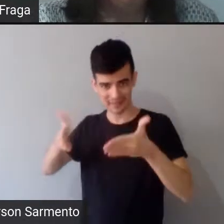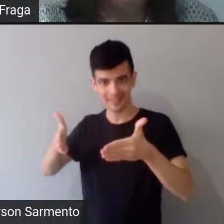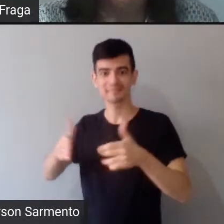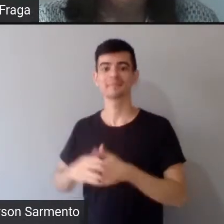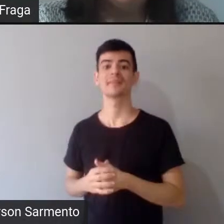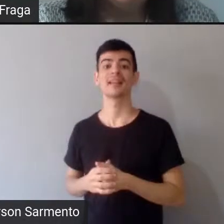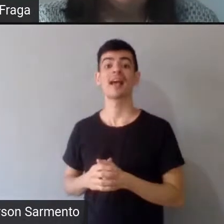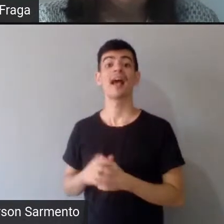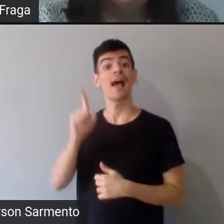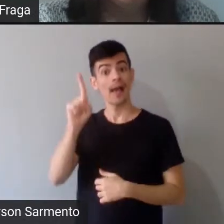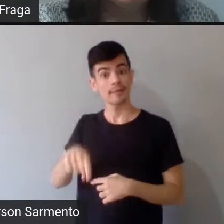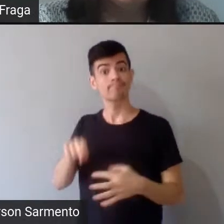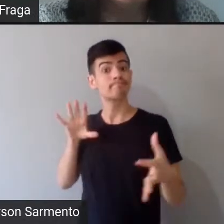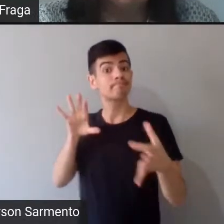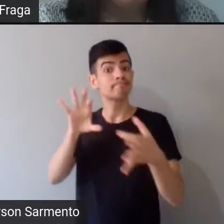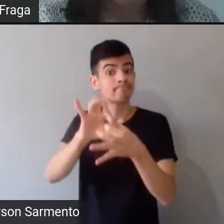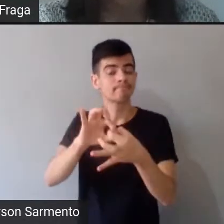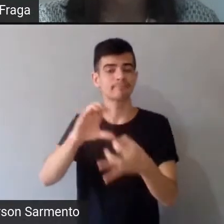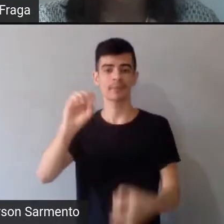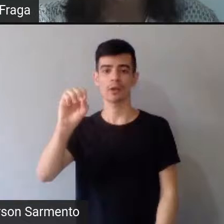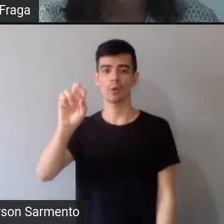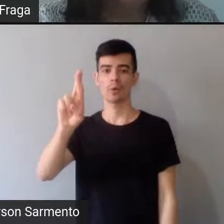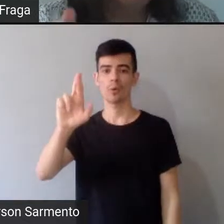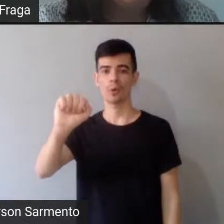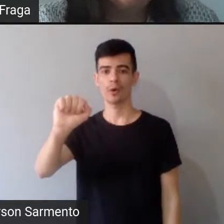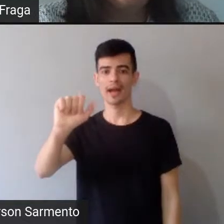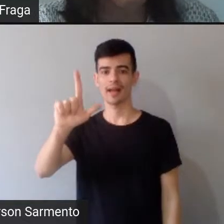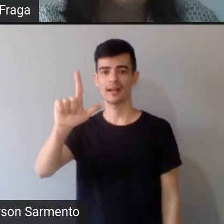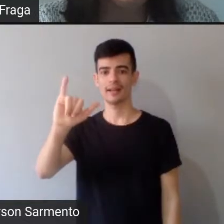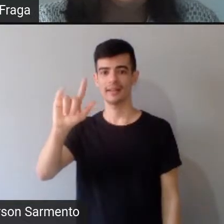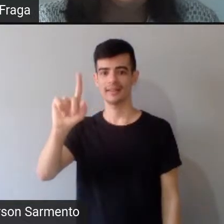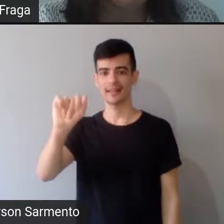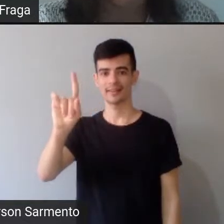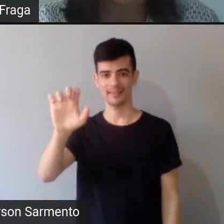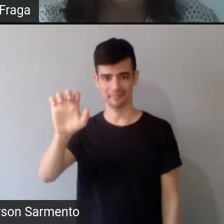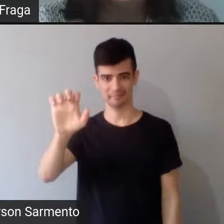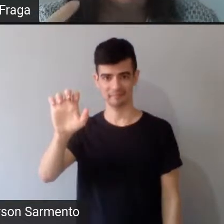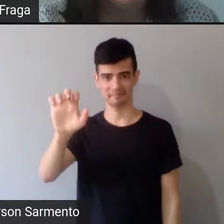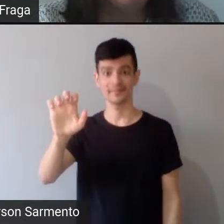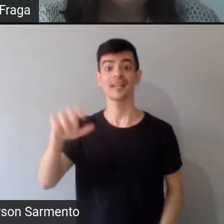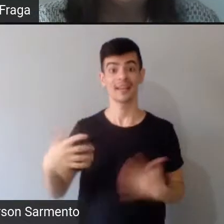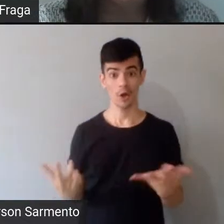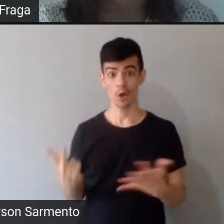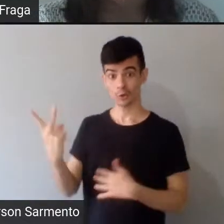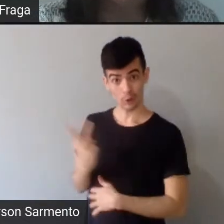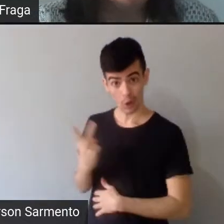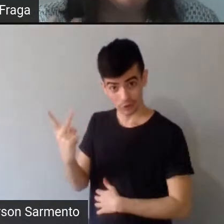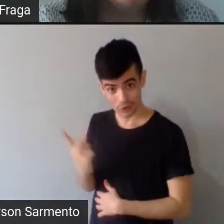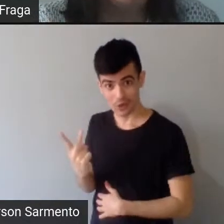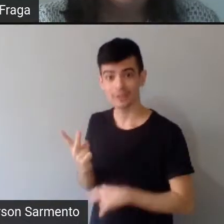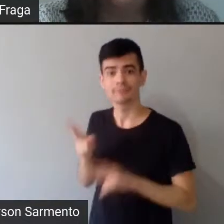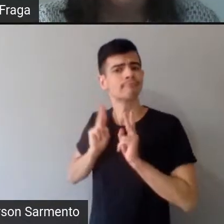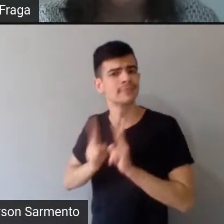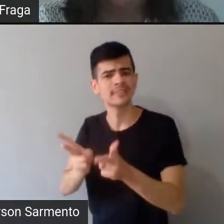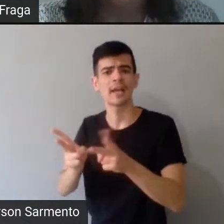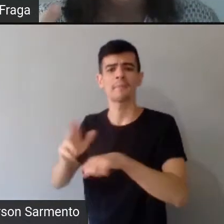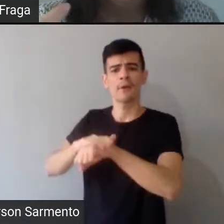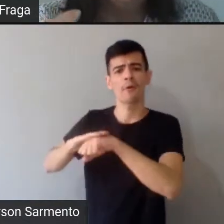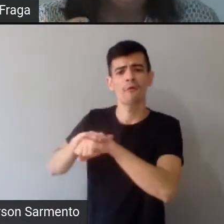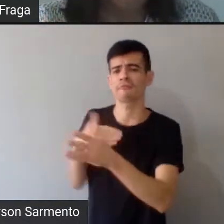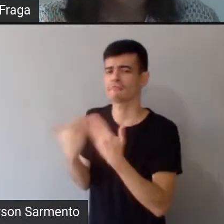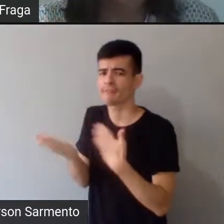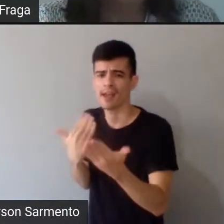né? Então, eu, Felipe, a gente sempre conversa muito, conversa muito, troca muito áudio,